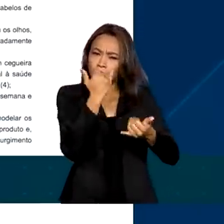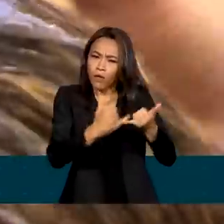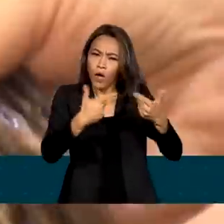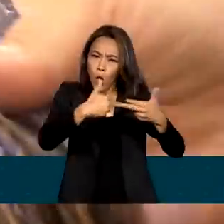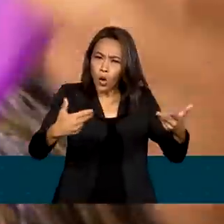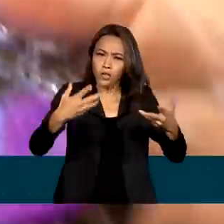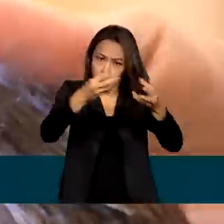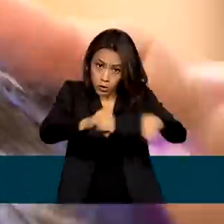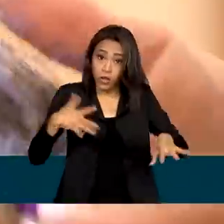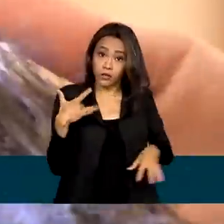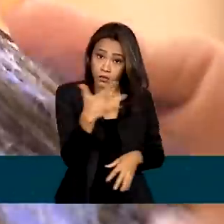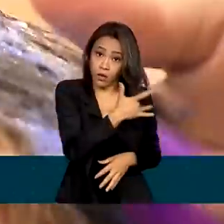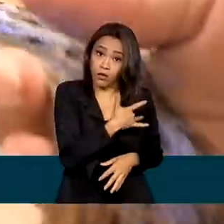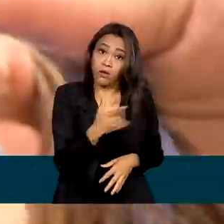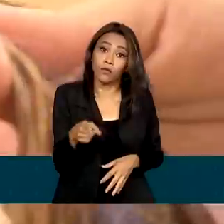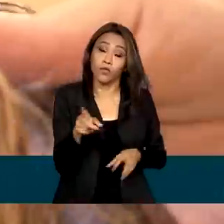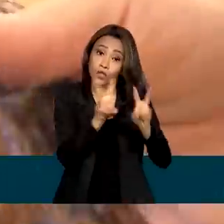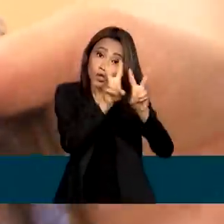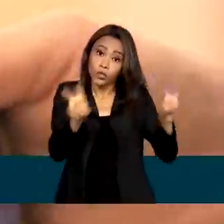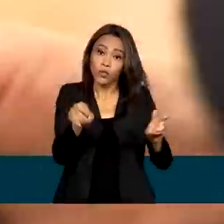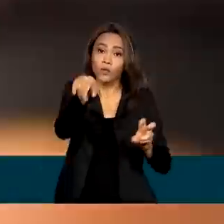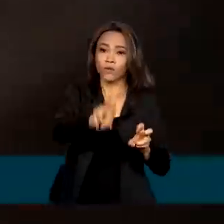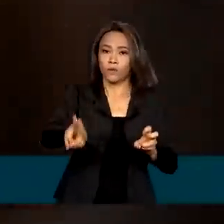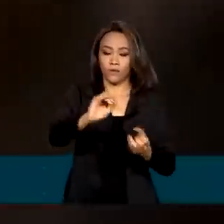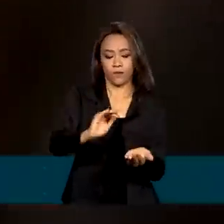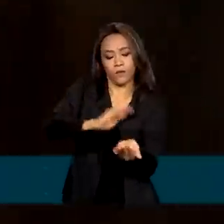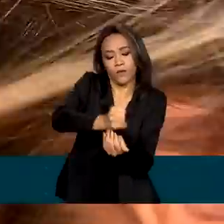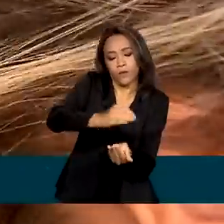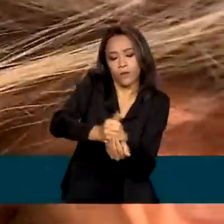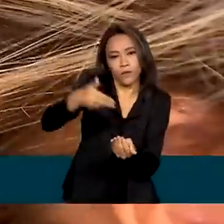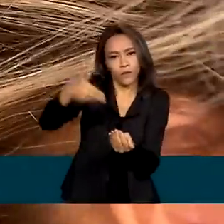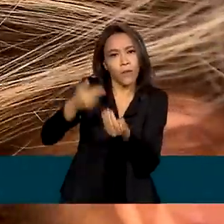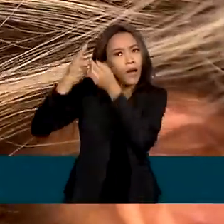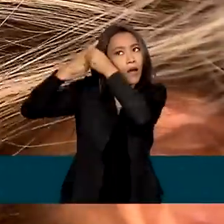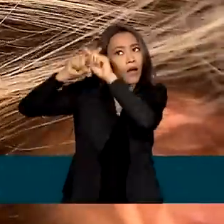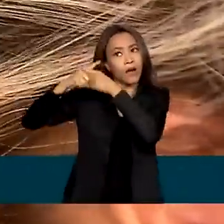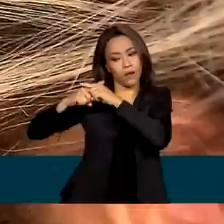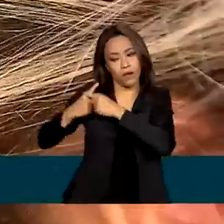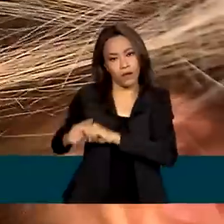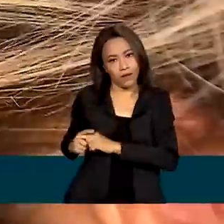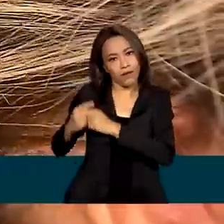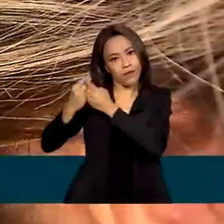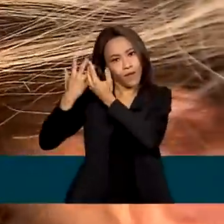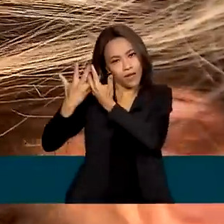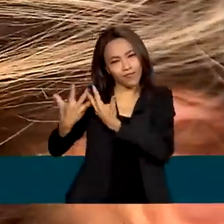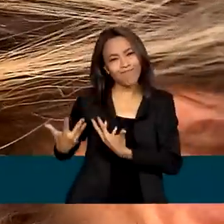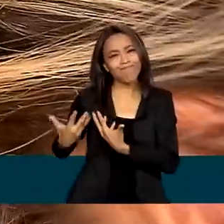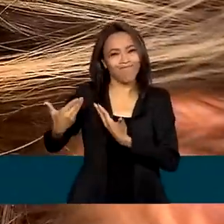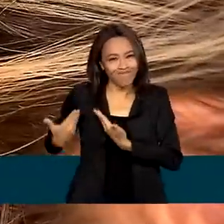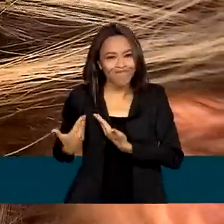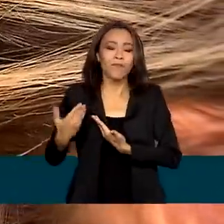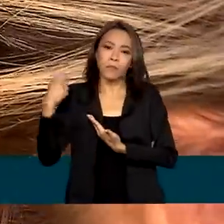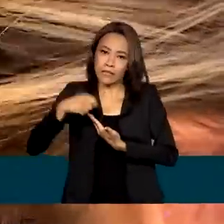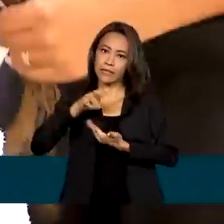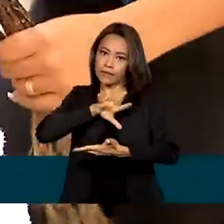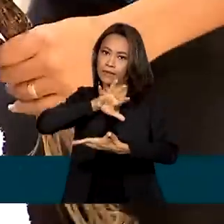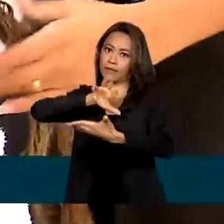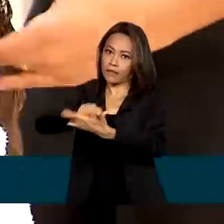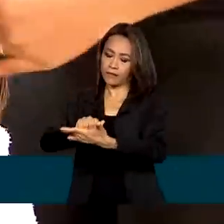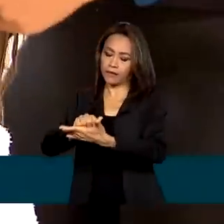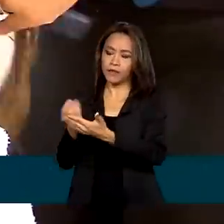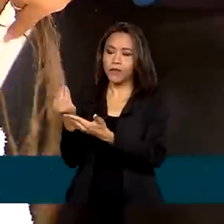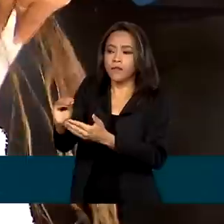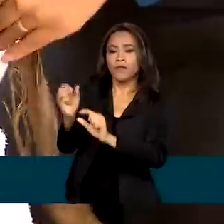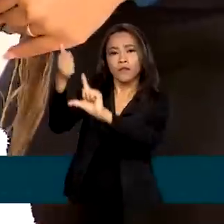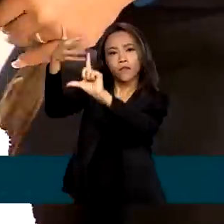saúde supostamente relacionado com o uso de cosméticos para trançar e modelar os cabelos seja registrada no